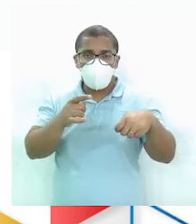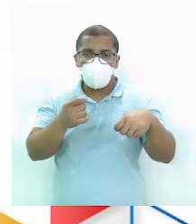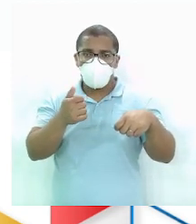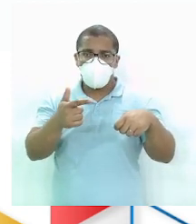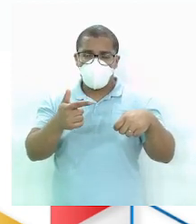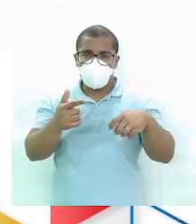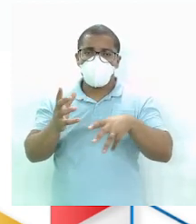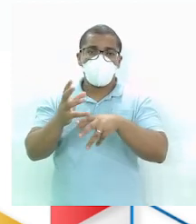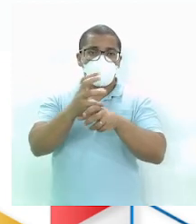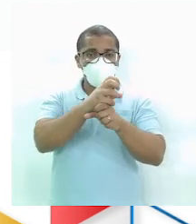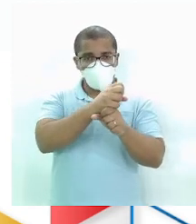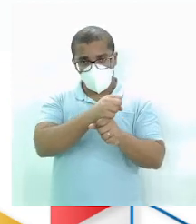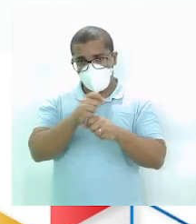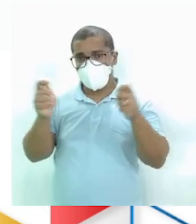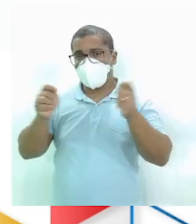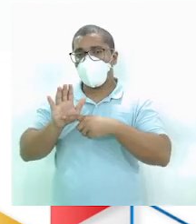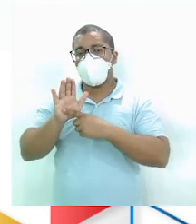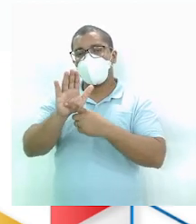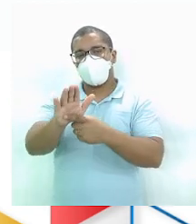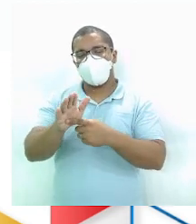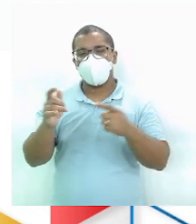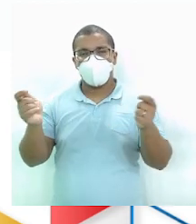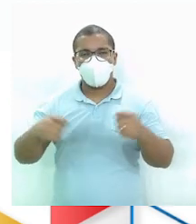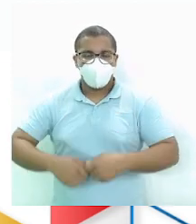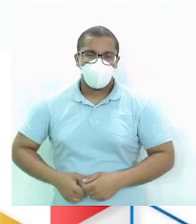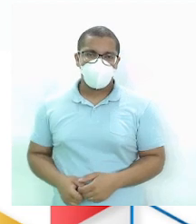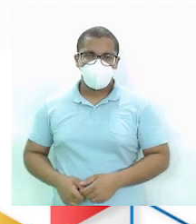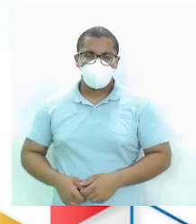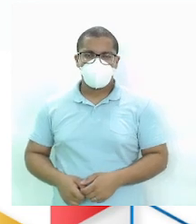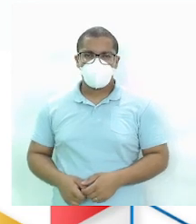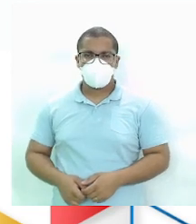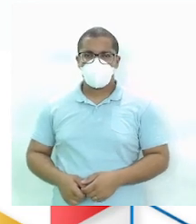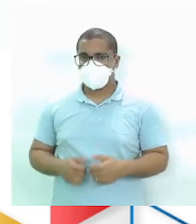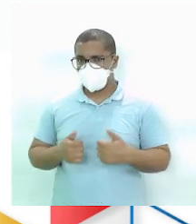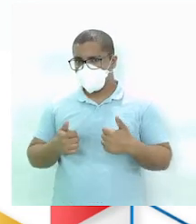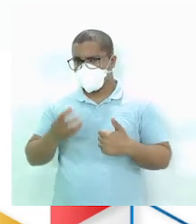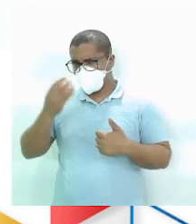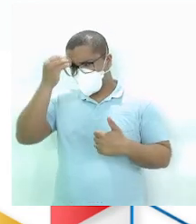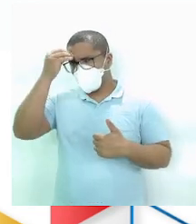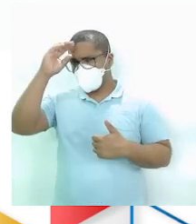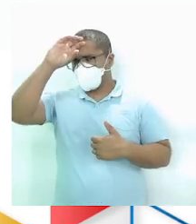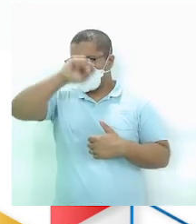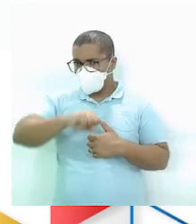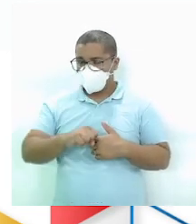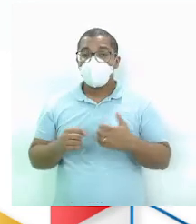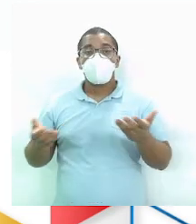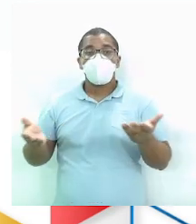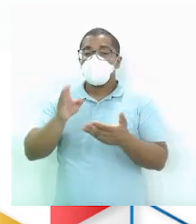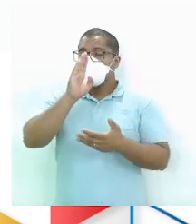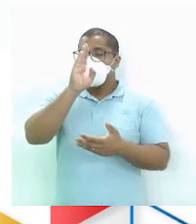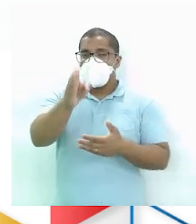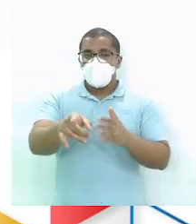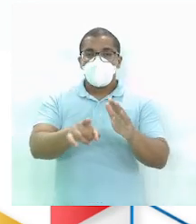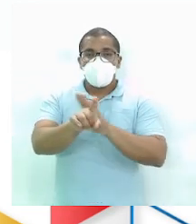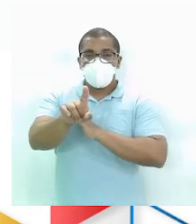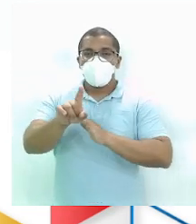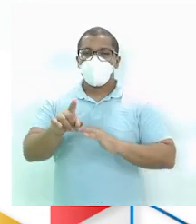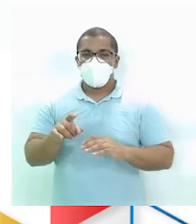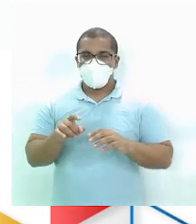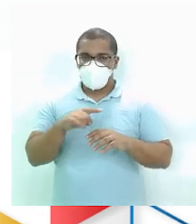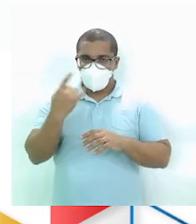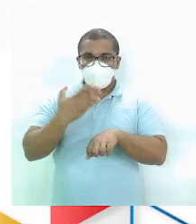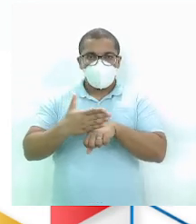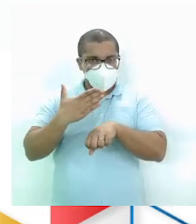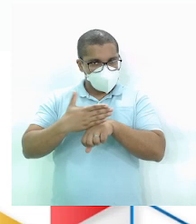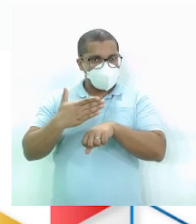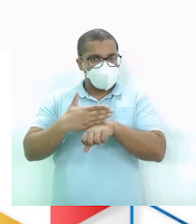total de nós Do triângulo representado Ok? Firmou comigo? Vamos lá então Direto já para a questão Porque a gente precisa